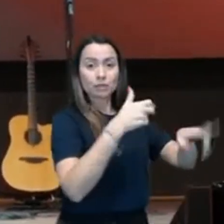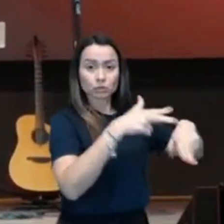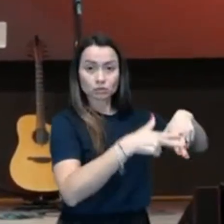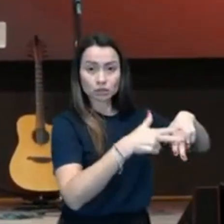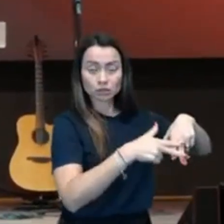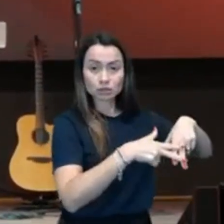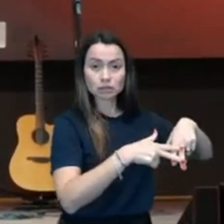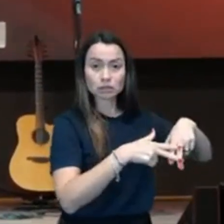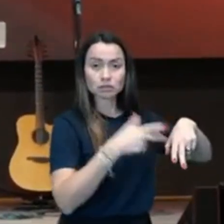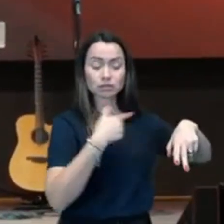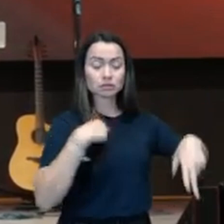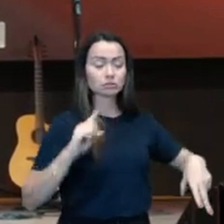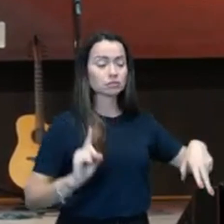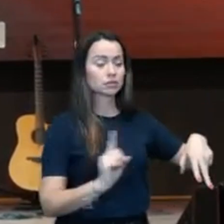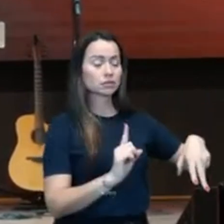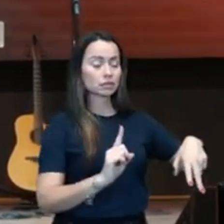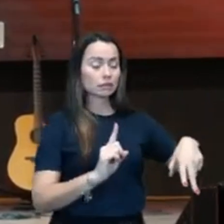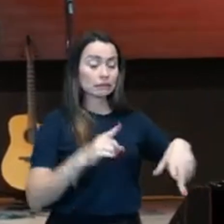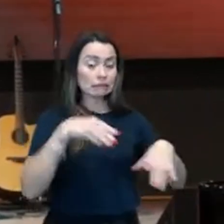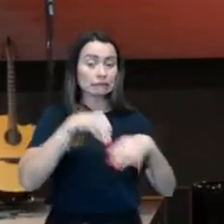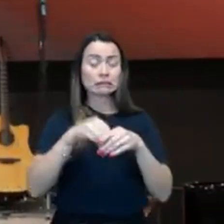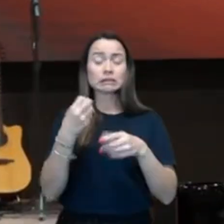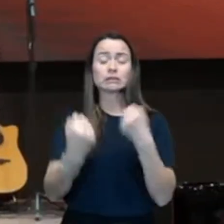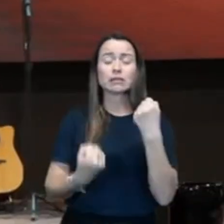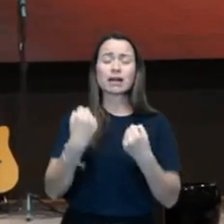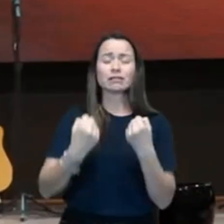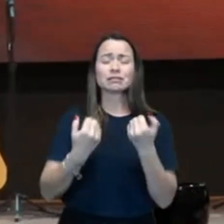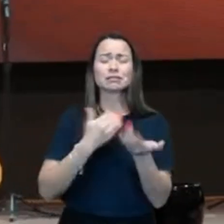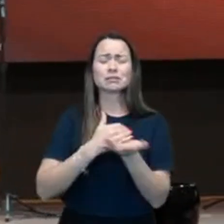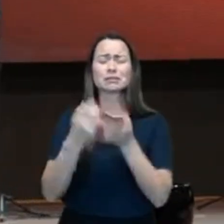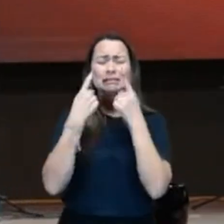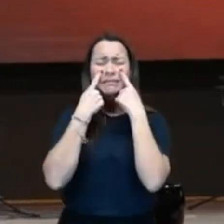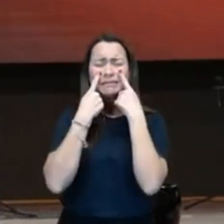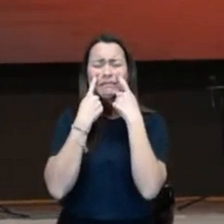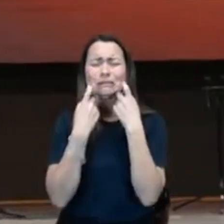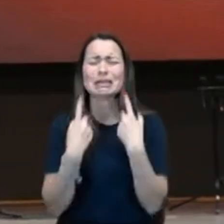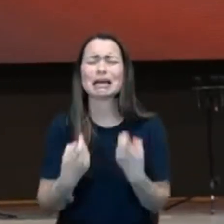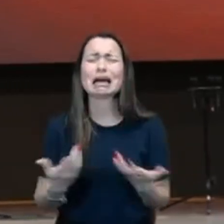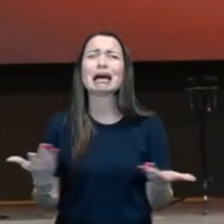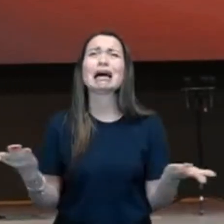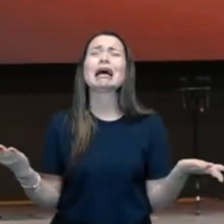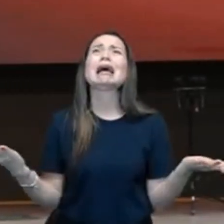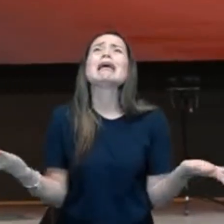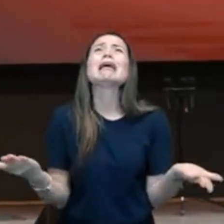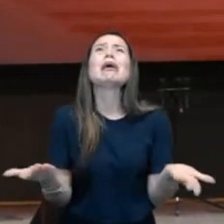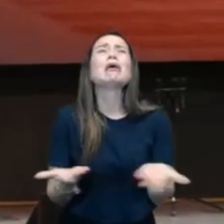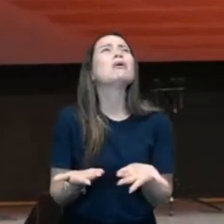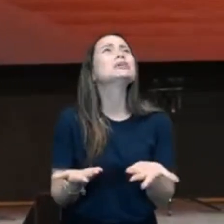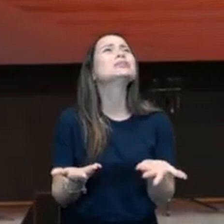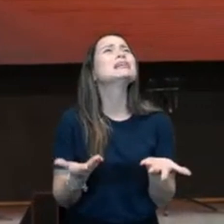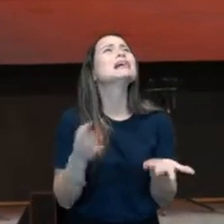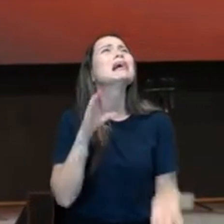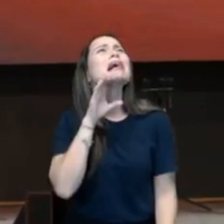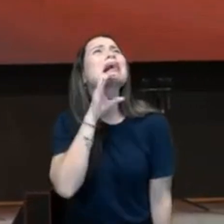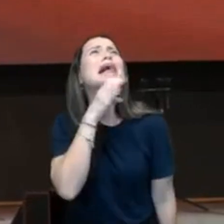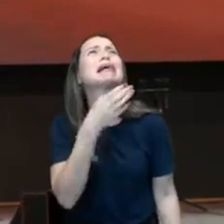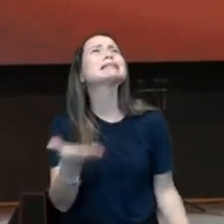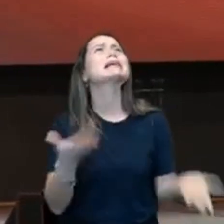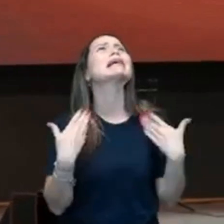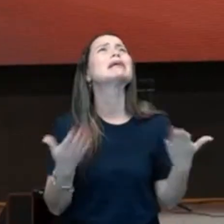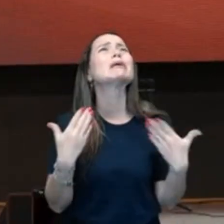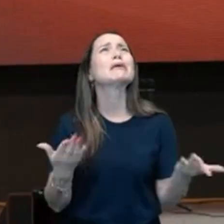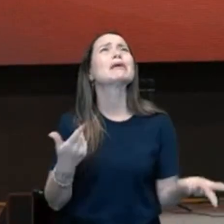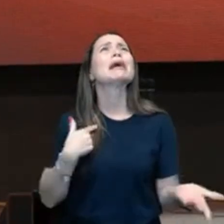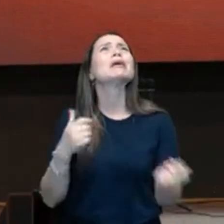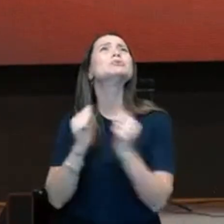do presídio, dedo do carro. Comecei a chorar, eu falei, hoje está quente, eu podia estar com minha família. Eu estou aqui, vou pregar para esse